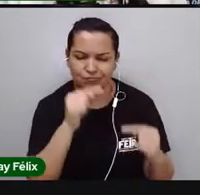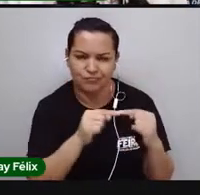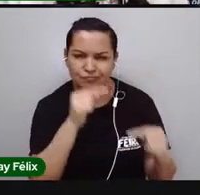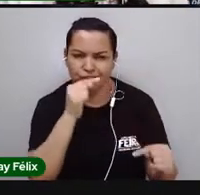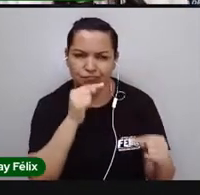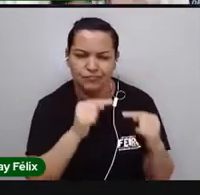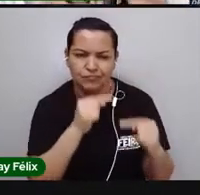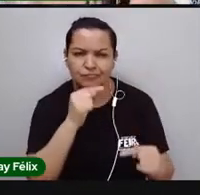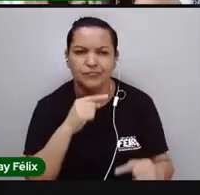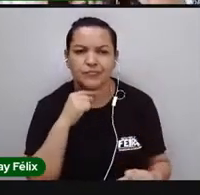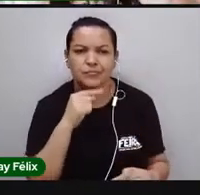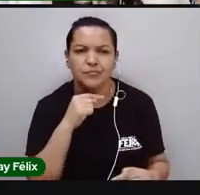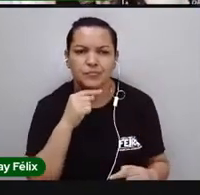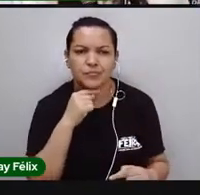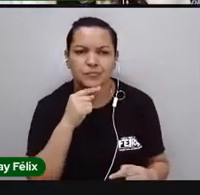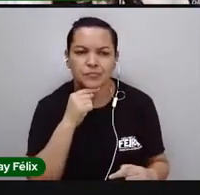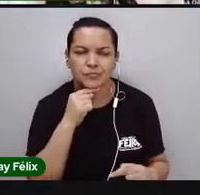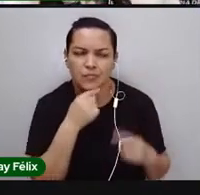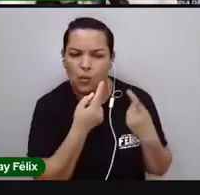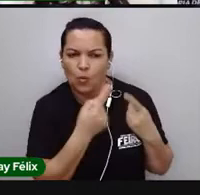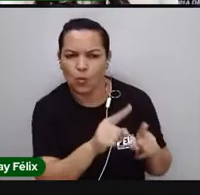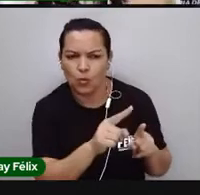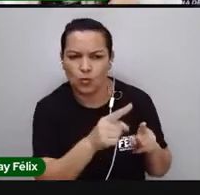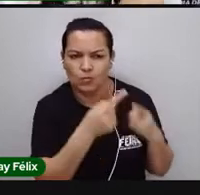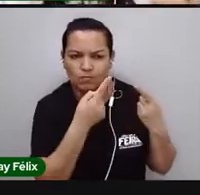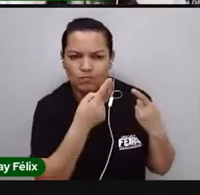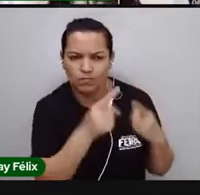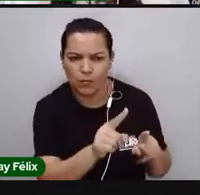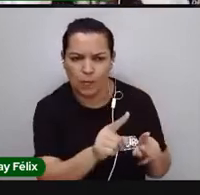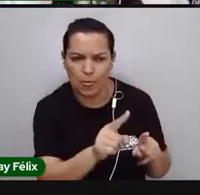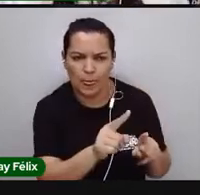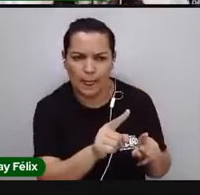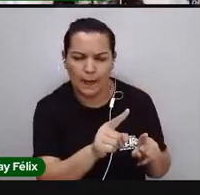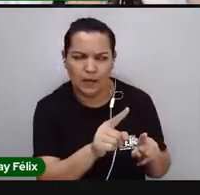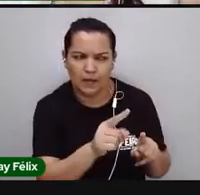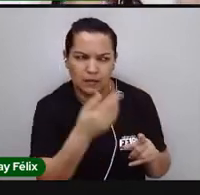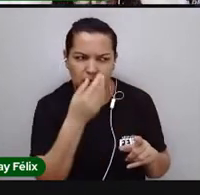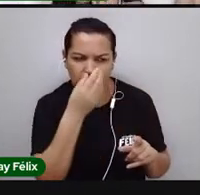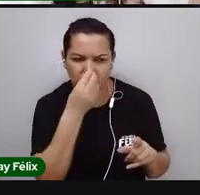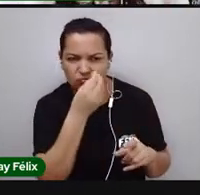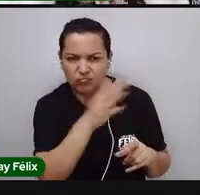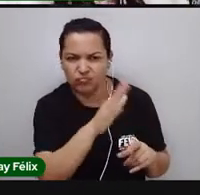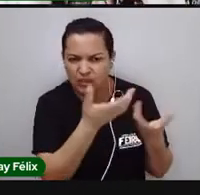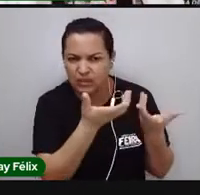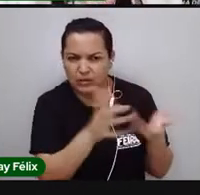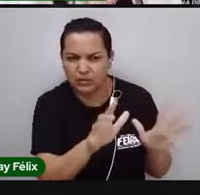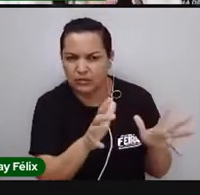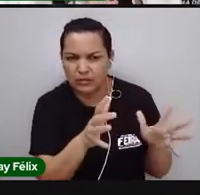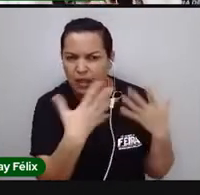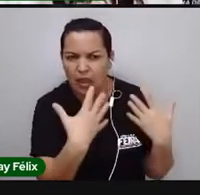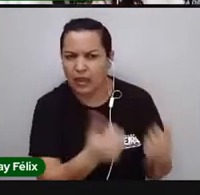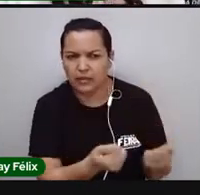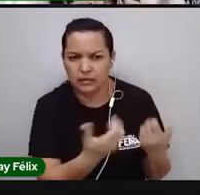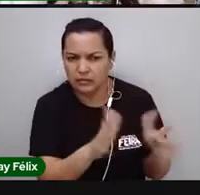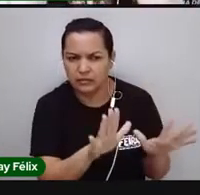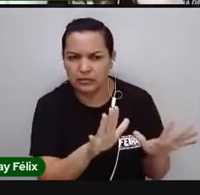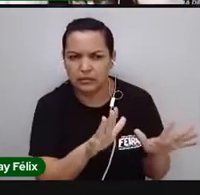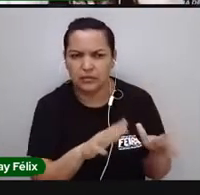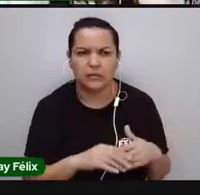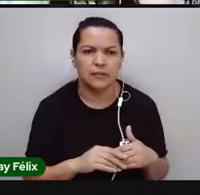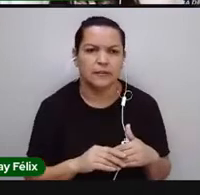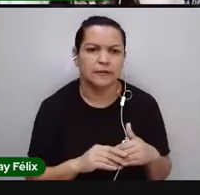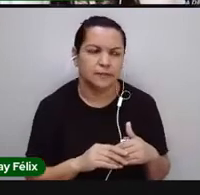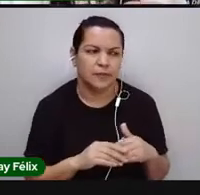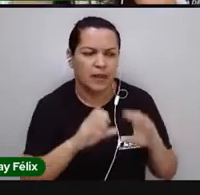que refutamos, então, nós renegamos, vamos dizer assim, esses termos e essas